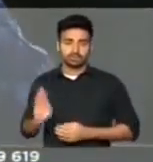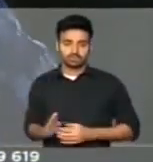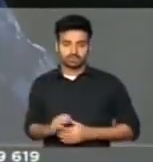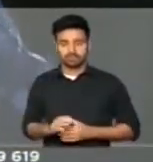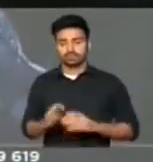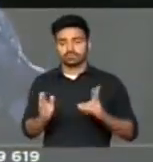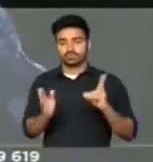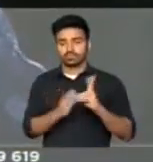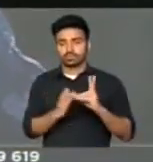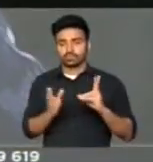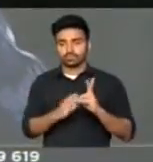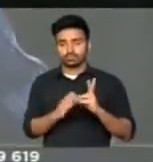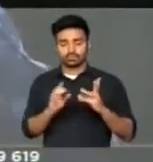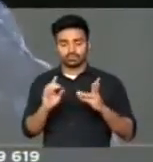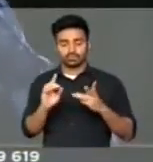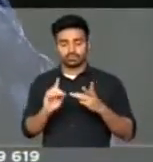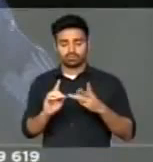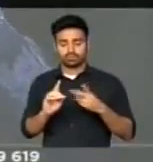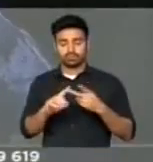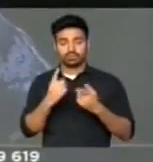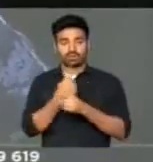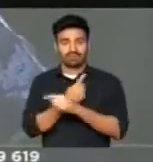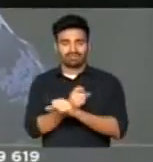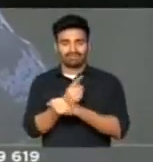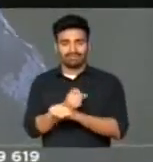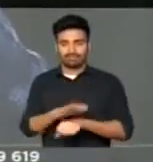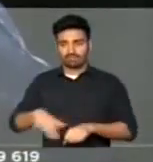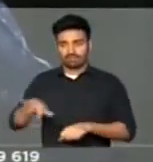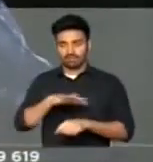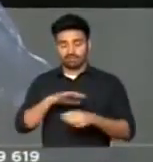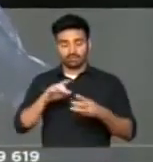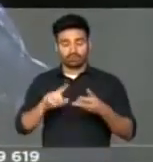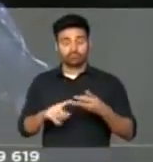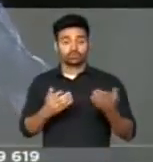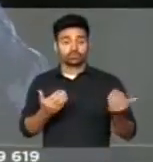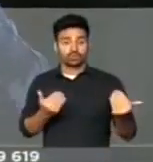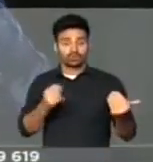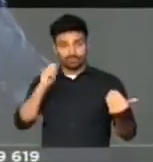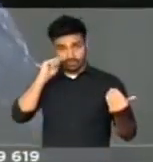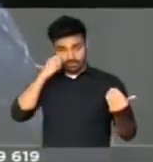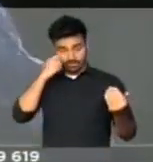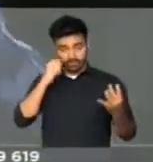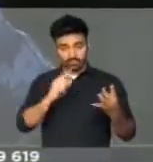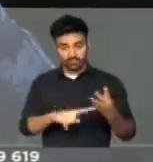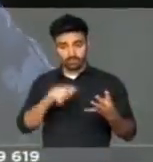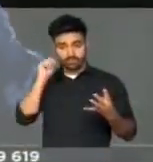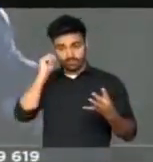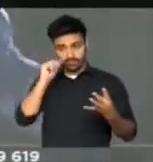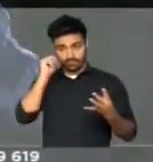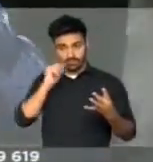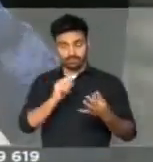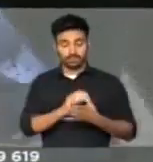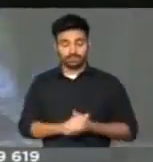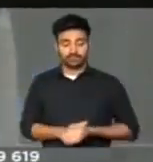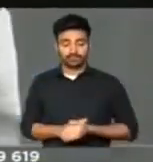indígenas, os quilombolas, a juventude, a juventude negra, as mulheres,